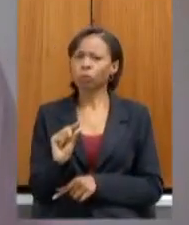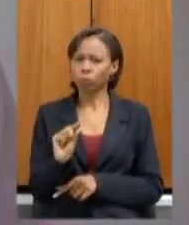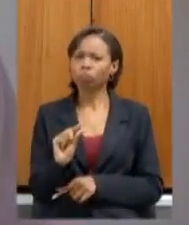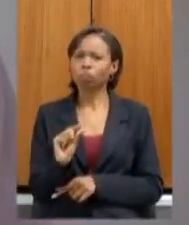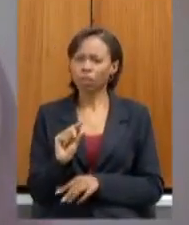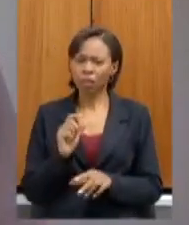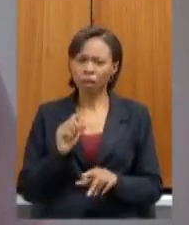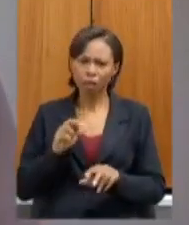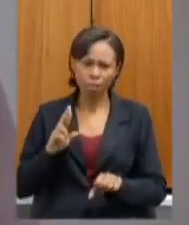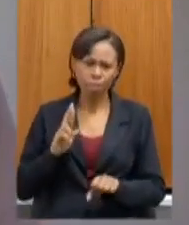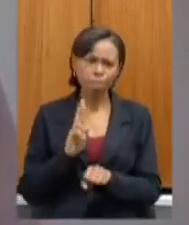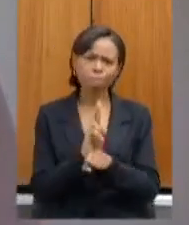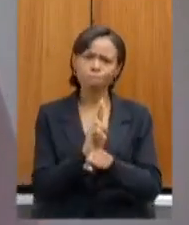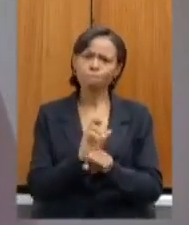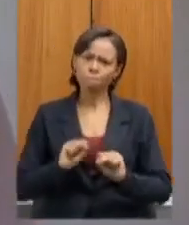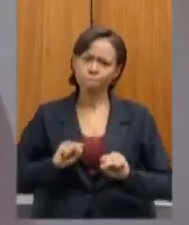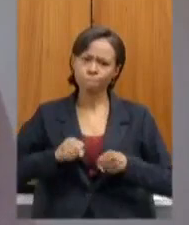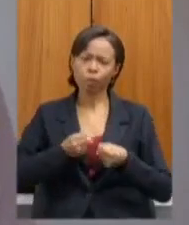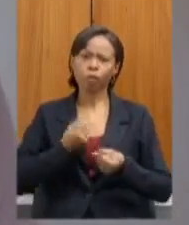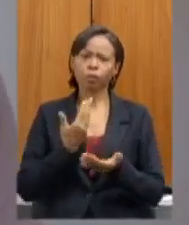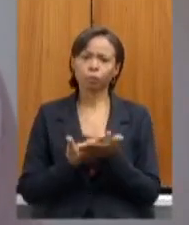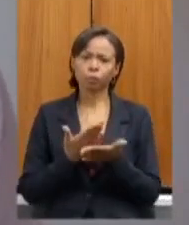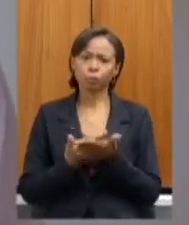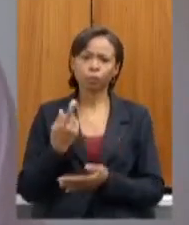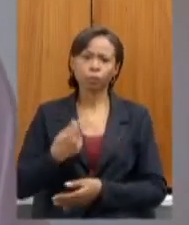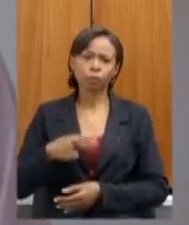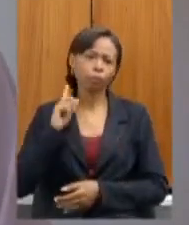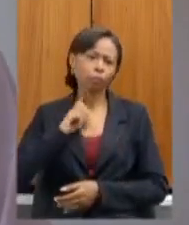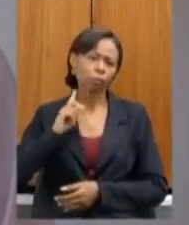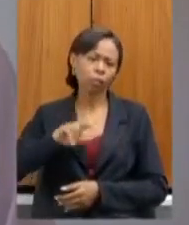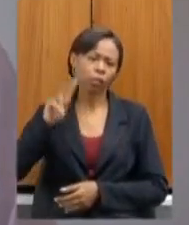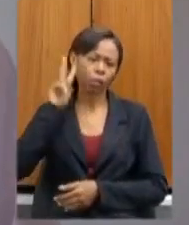história de Minas Gerais que foi capaz de atender